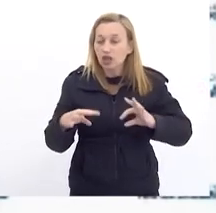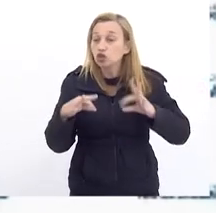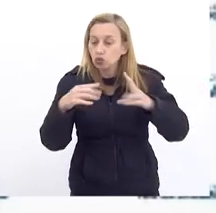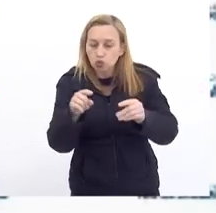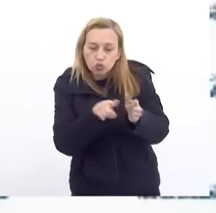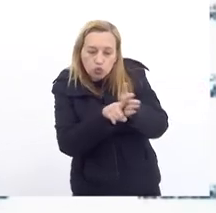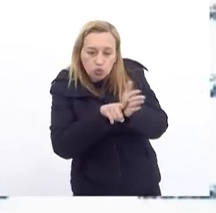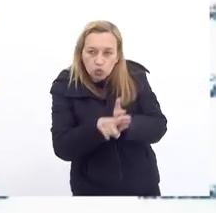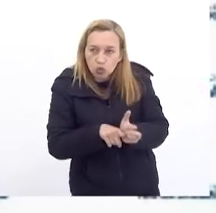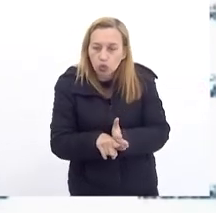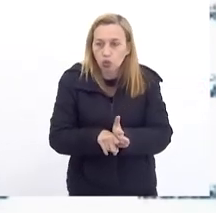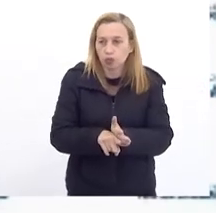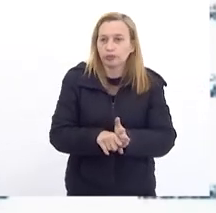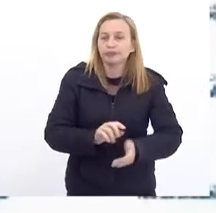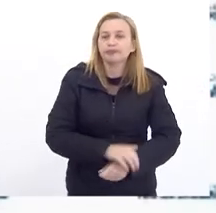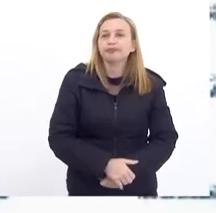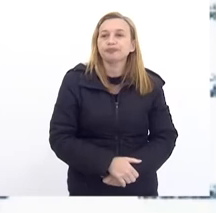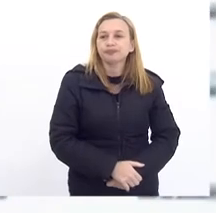analisado